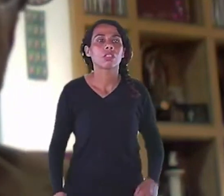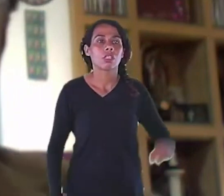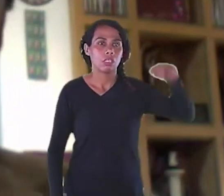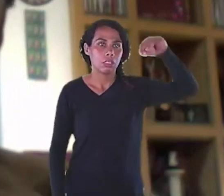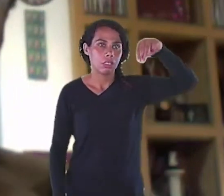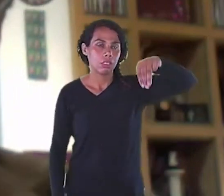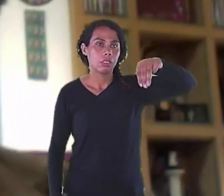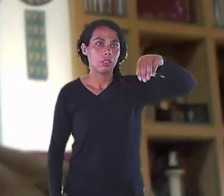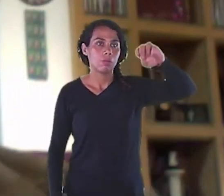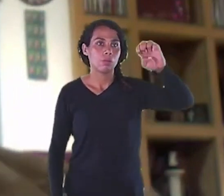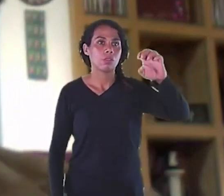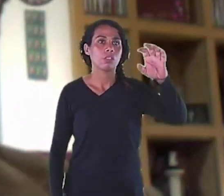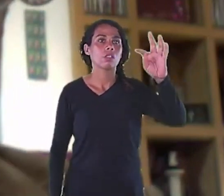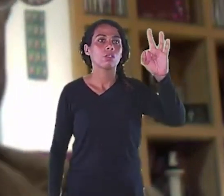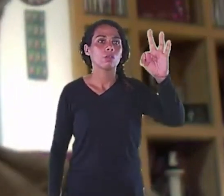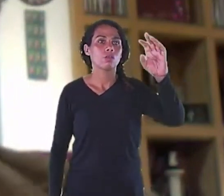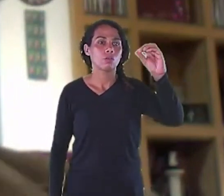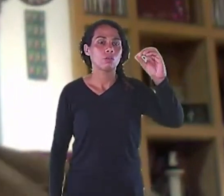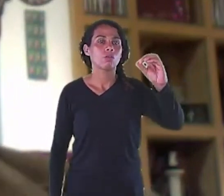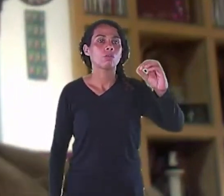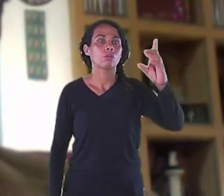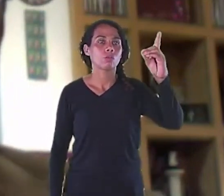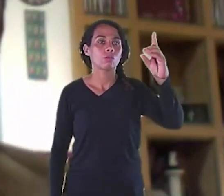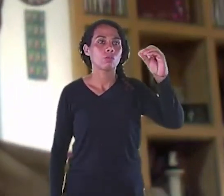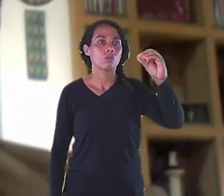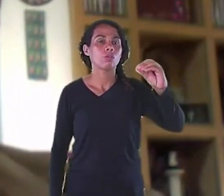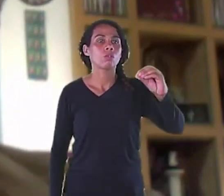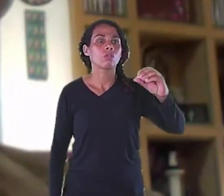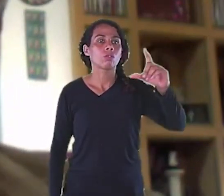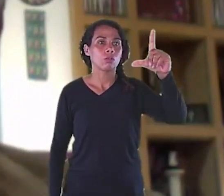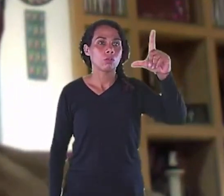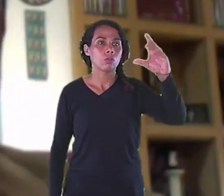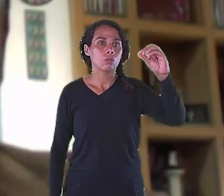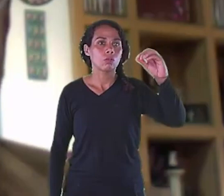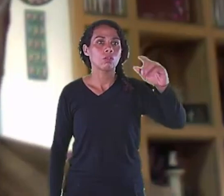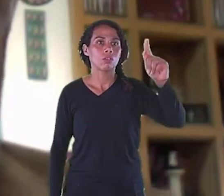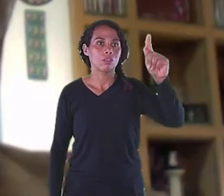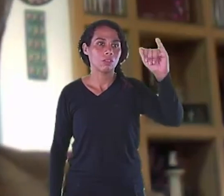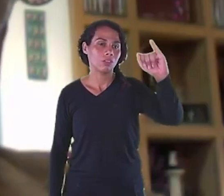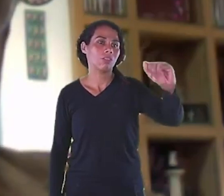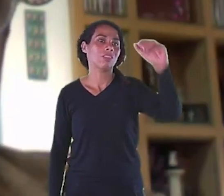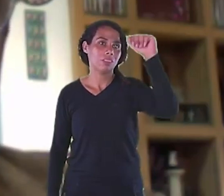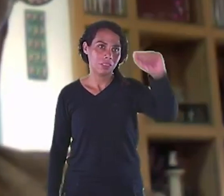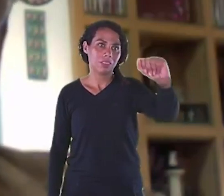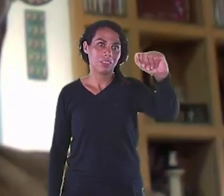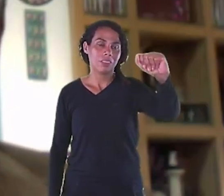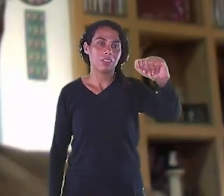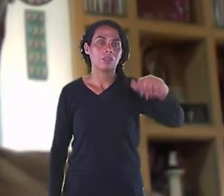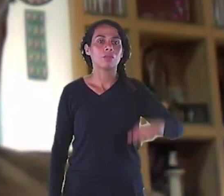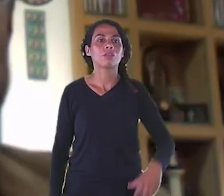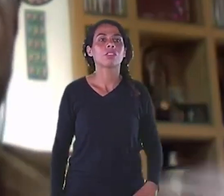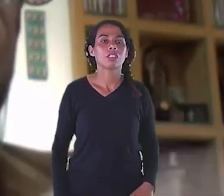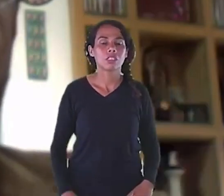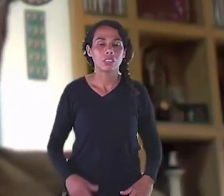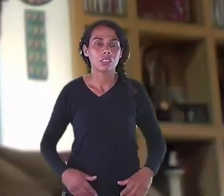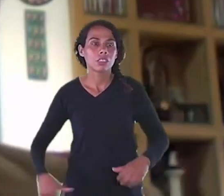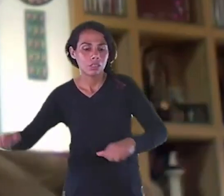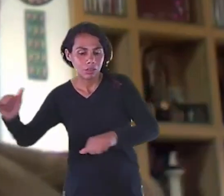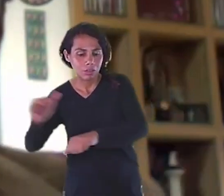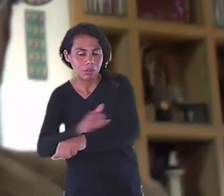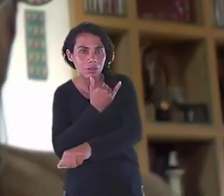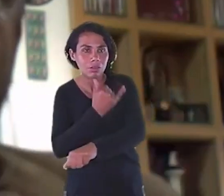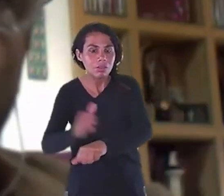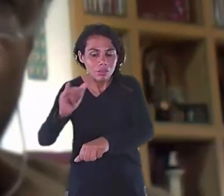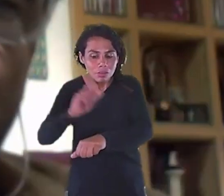Em outro contexto Que não é Para o design Ou para a indústria Ela é chamada De design think Tem o nome De design think